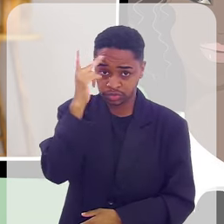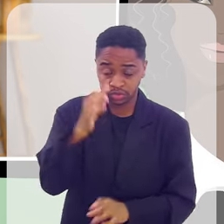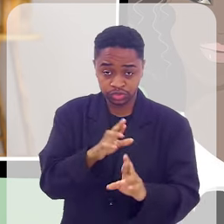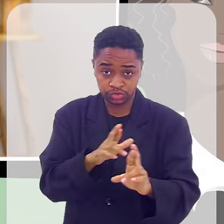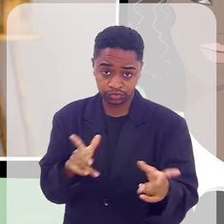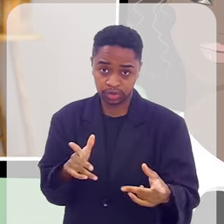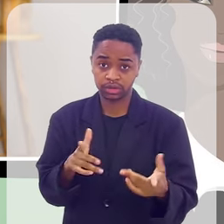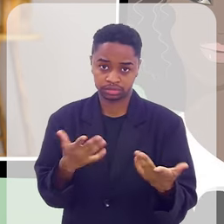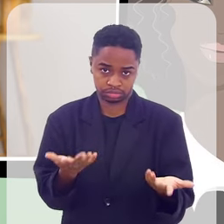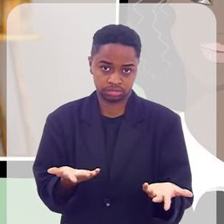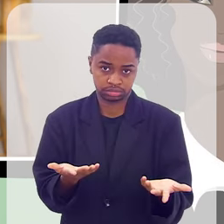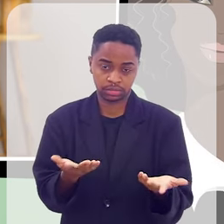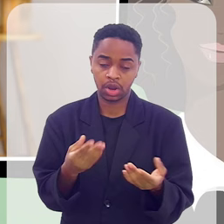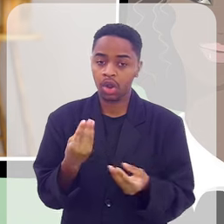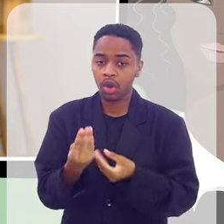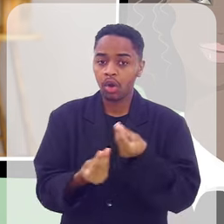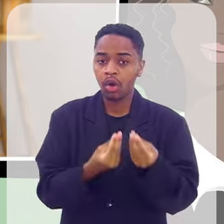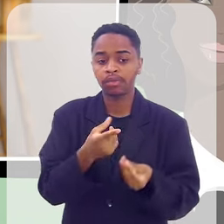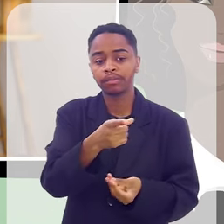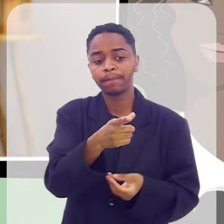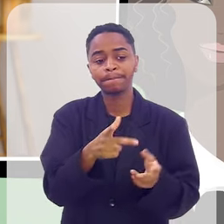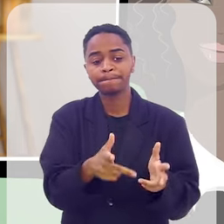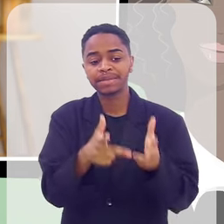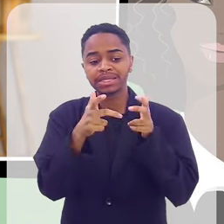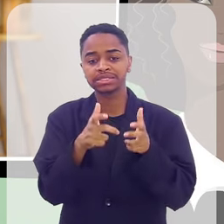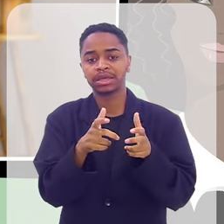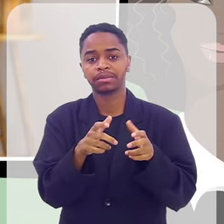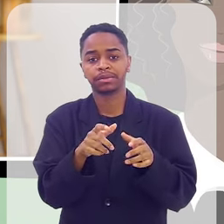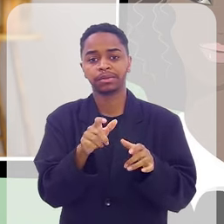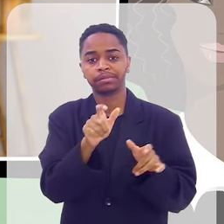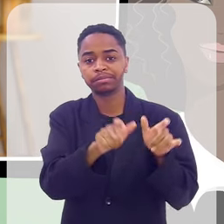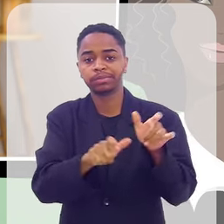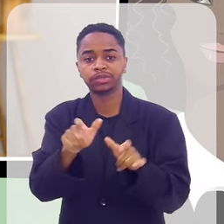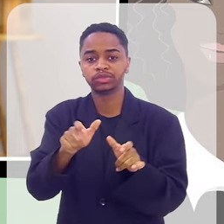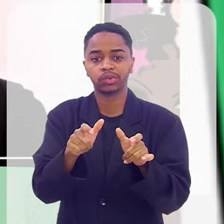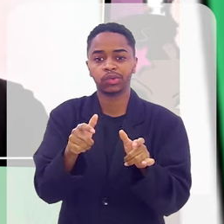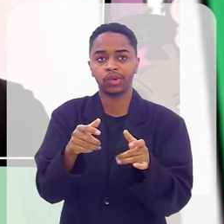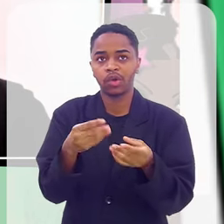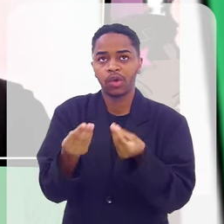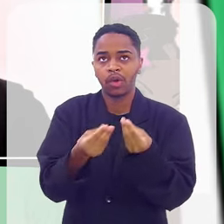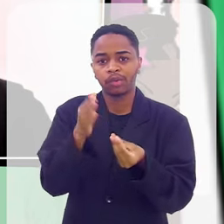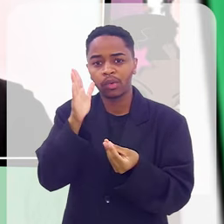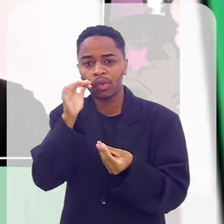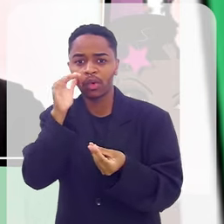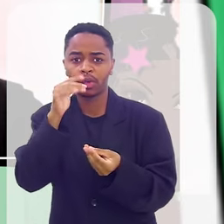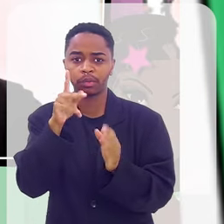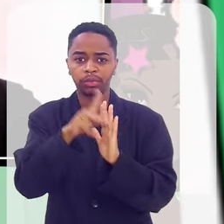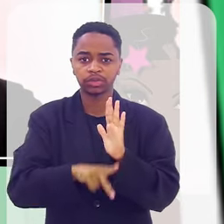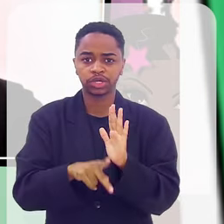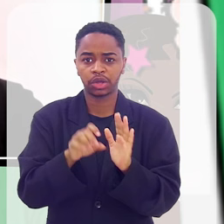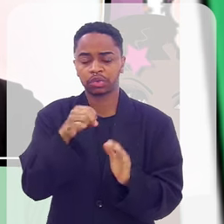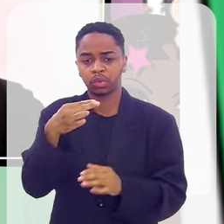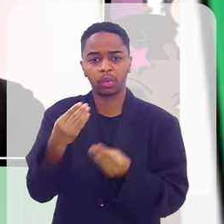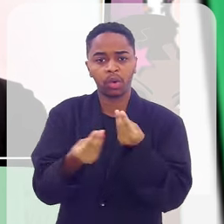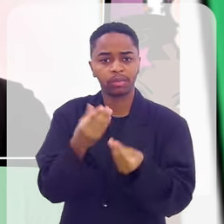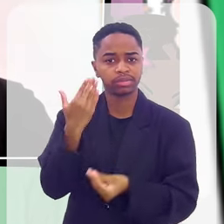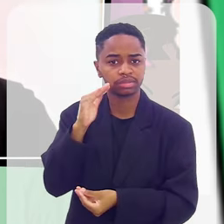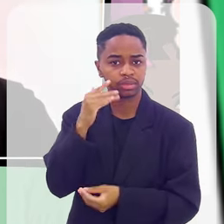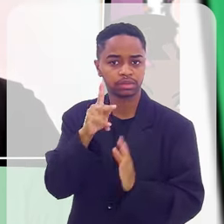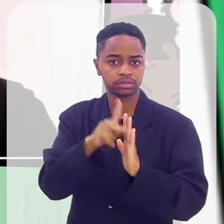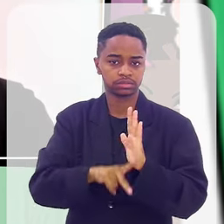Seres humanos são seres humanos. Como que você vê a receptividade ou a curiosidade do projeto?